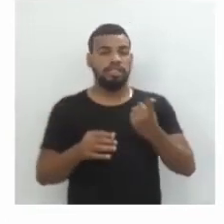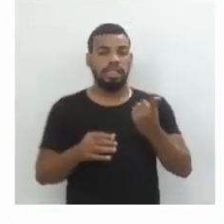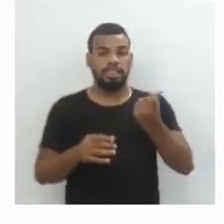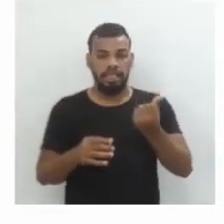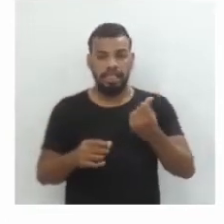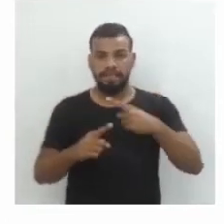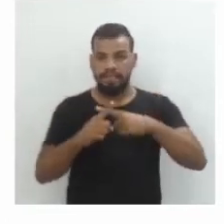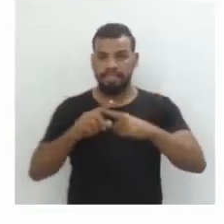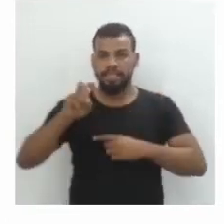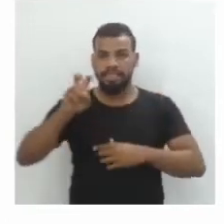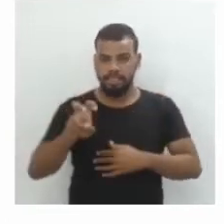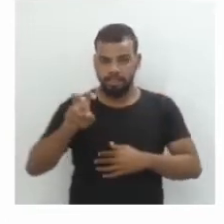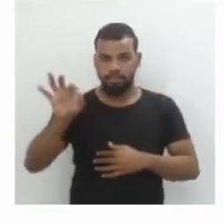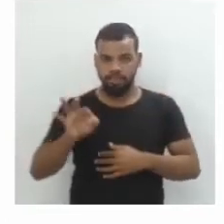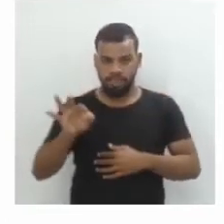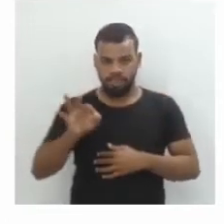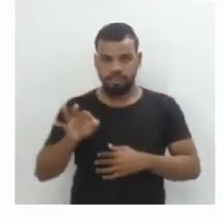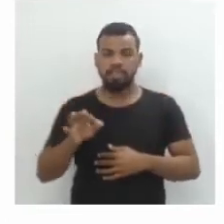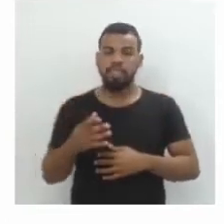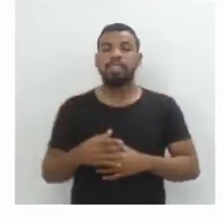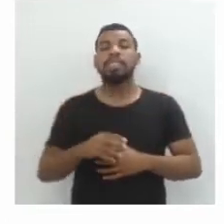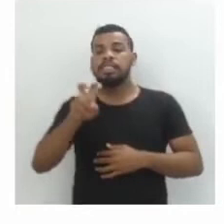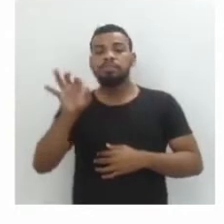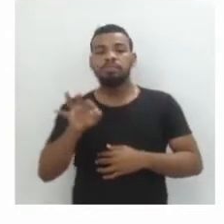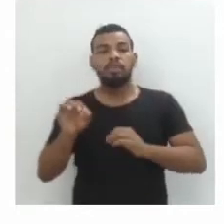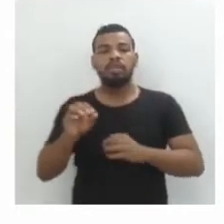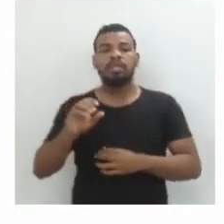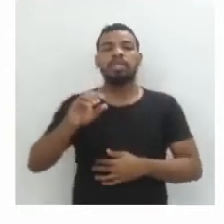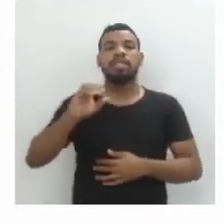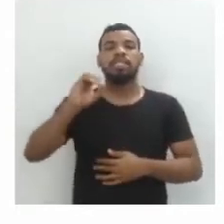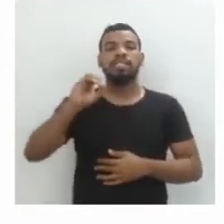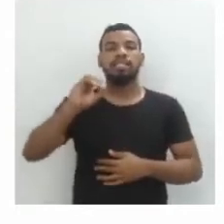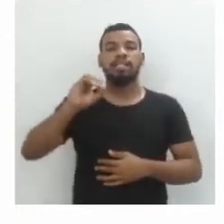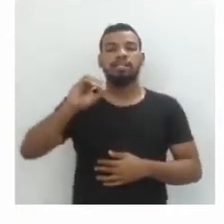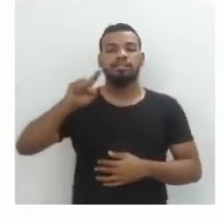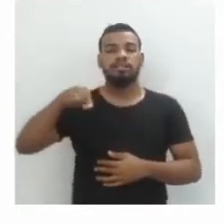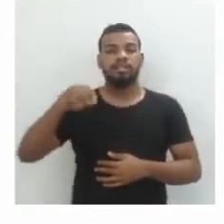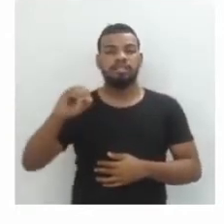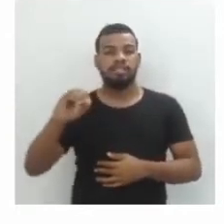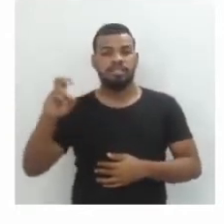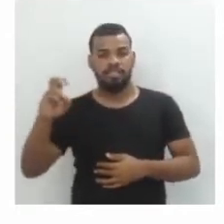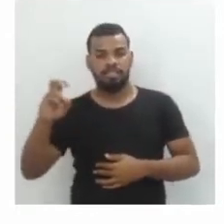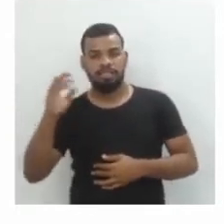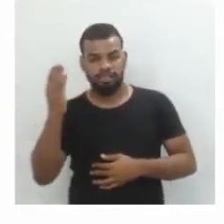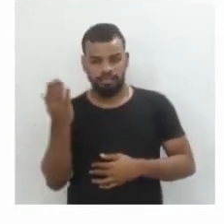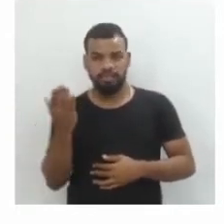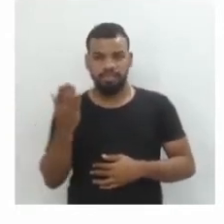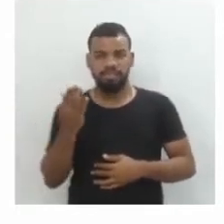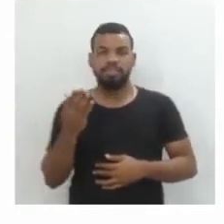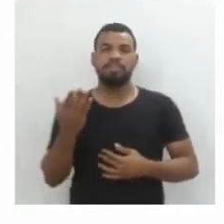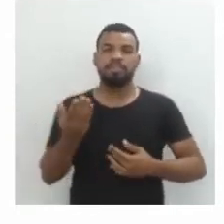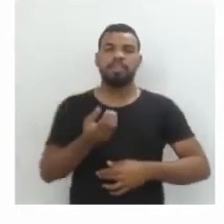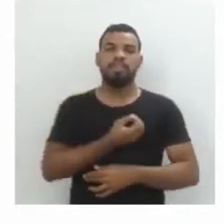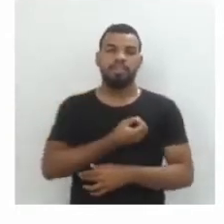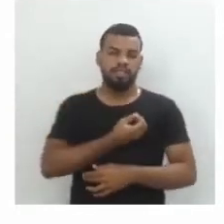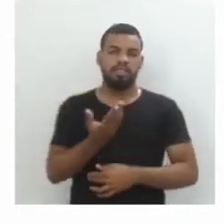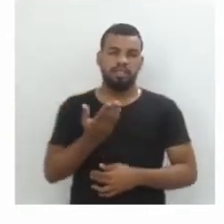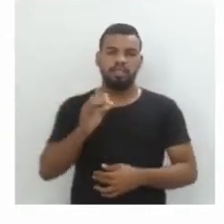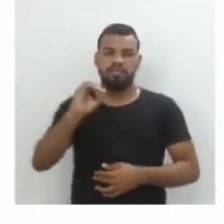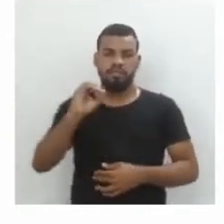De 5%. Lembrando que 5% é 0,05, ou seja, eu vou dividir 5% que vai dar o número decimal